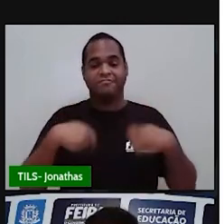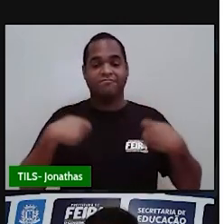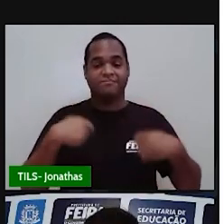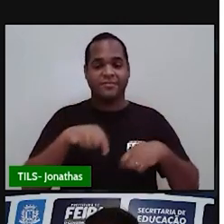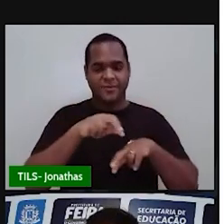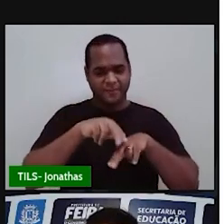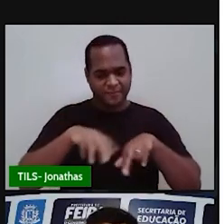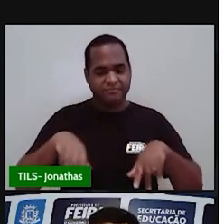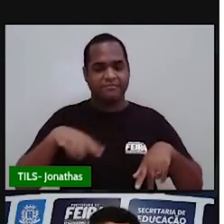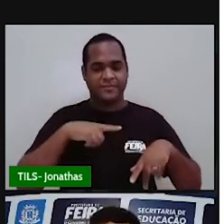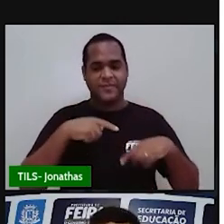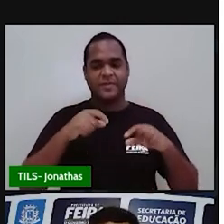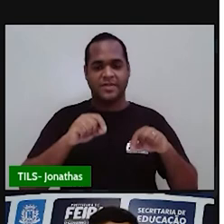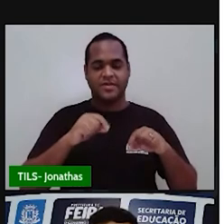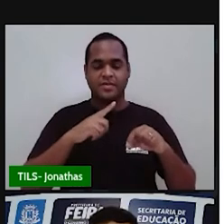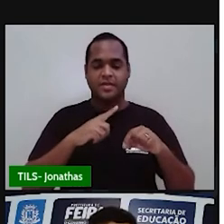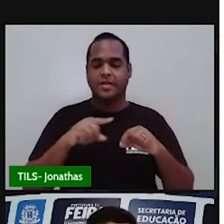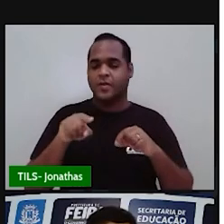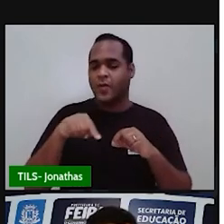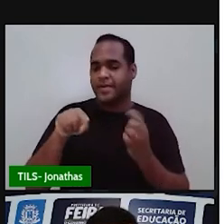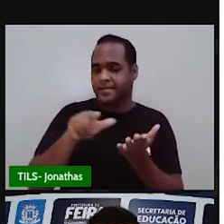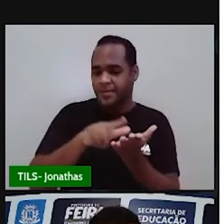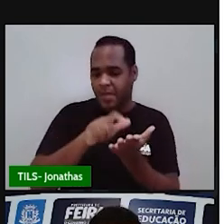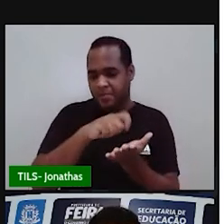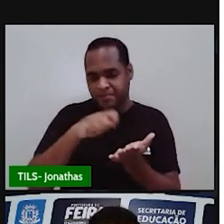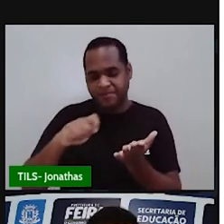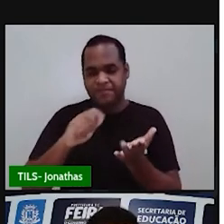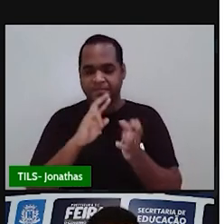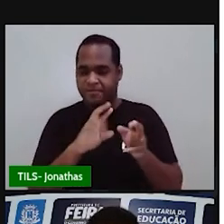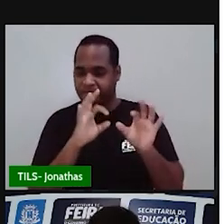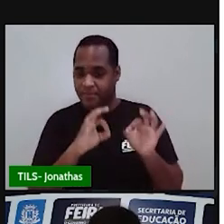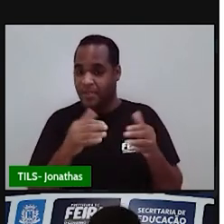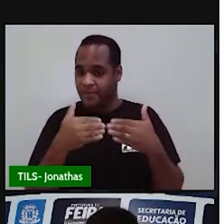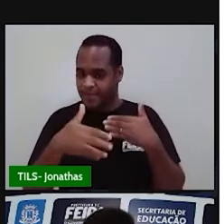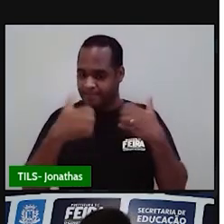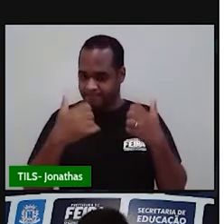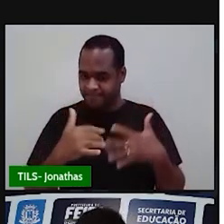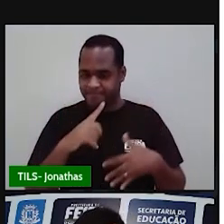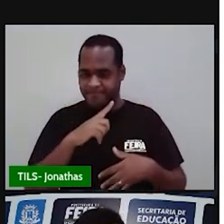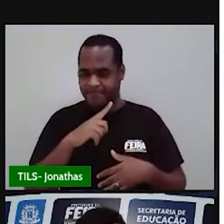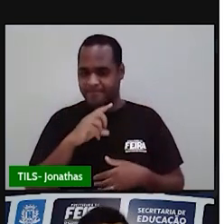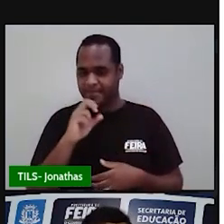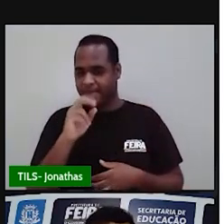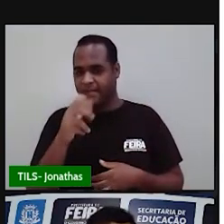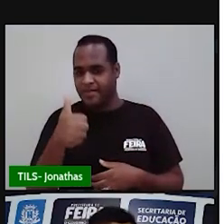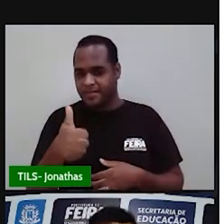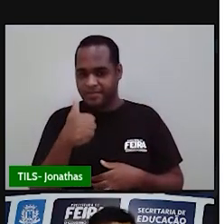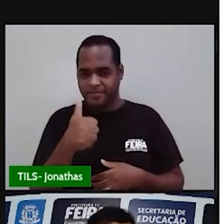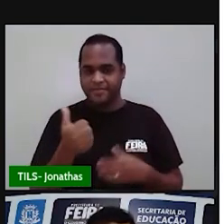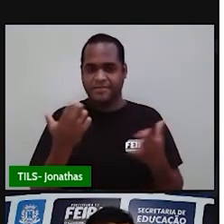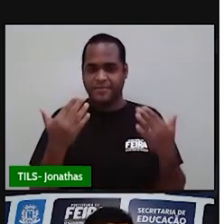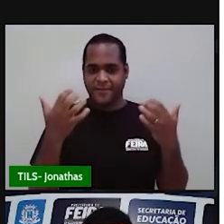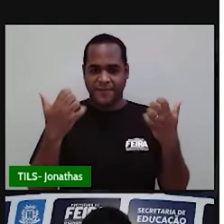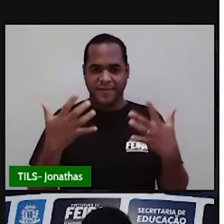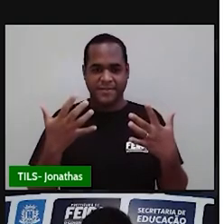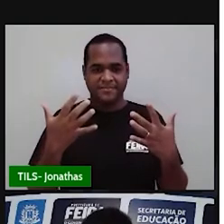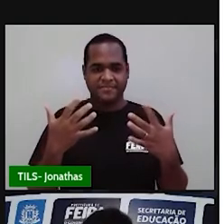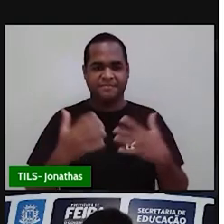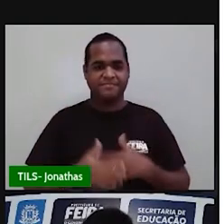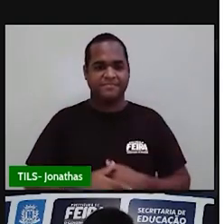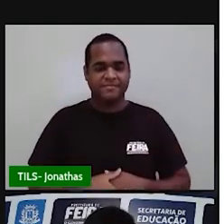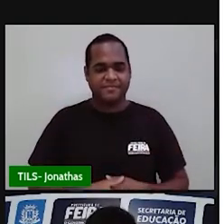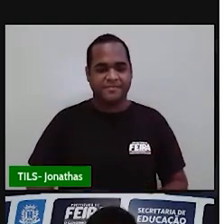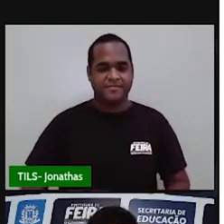material, né? Para rascunhar coisas que vêm por aí. Beleza? Vem, vamos lá. Olha só.